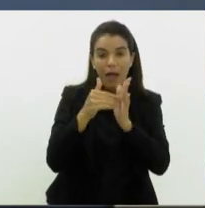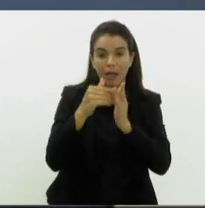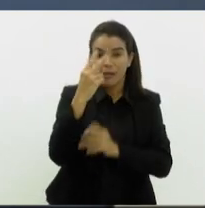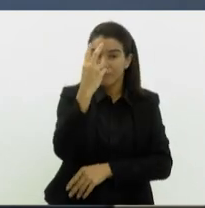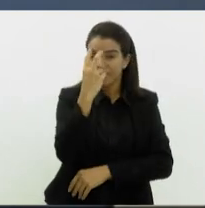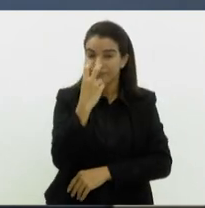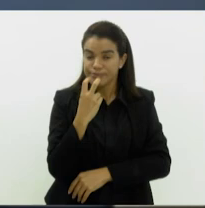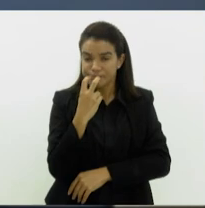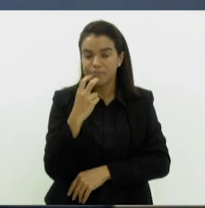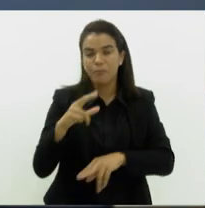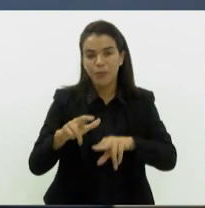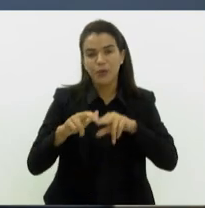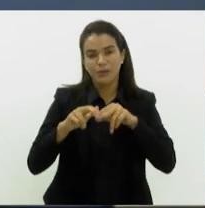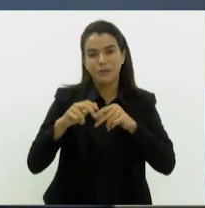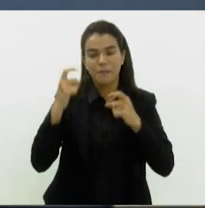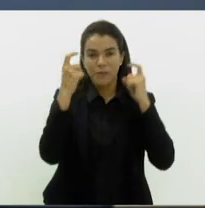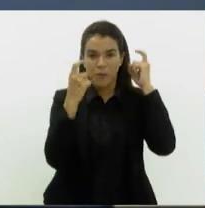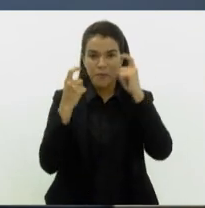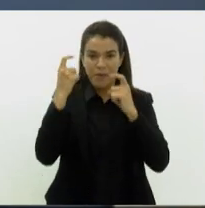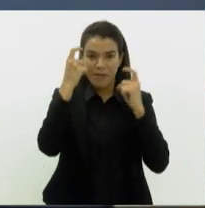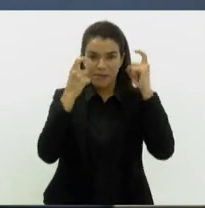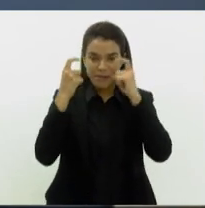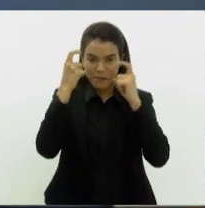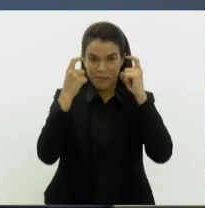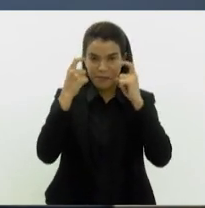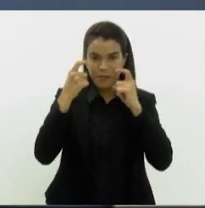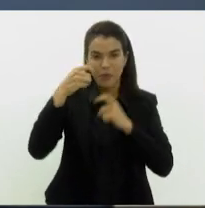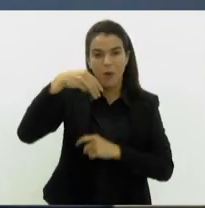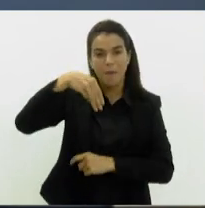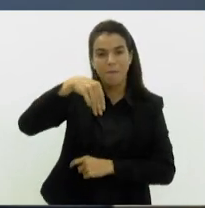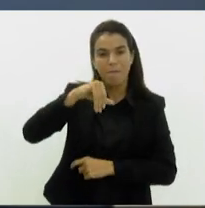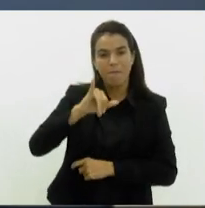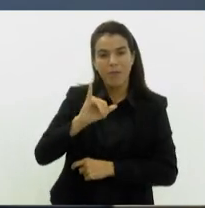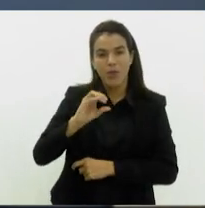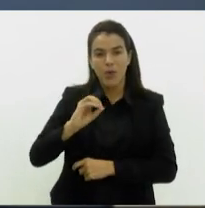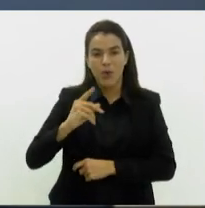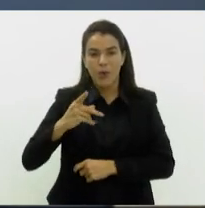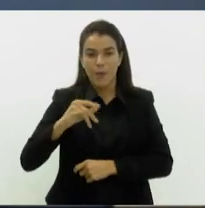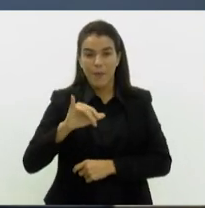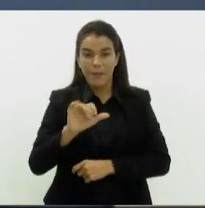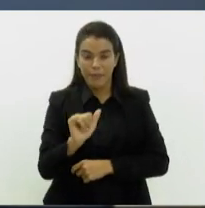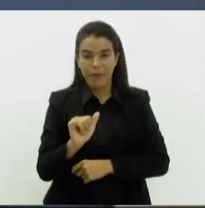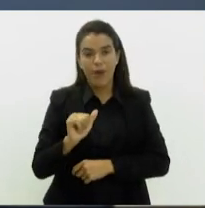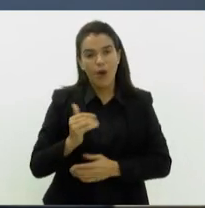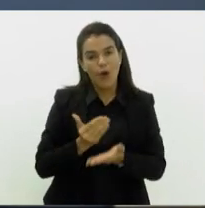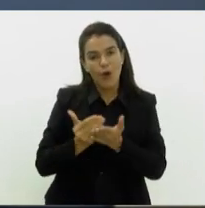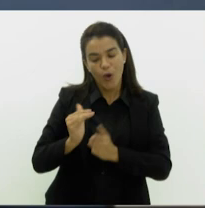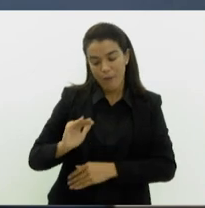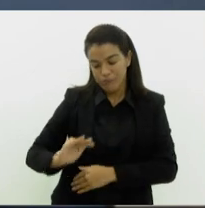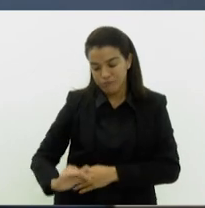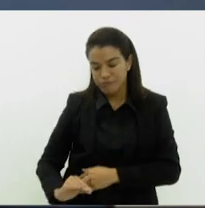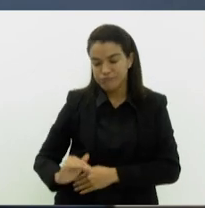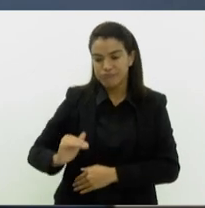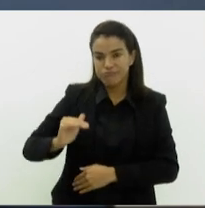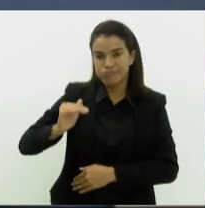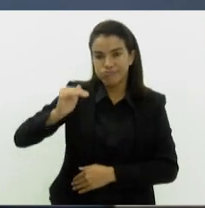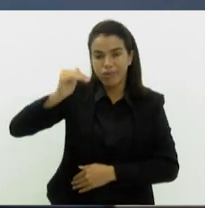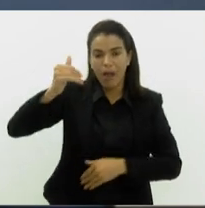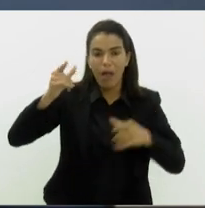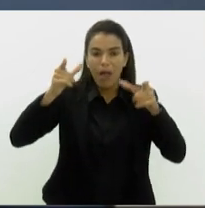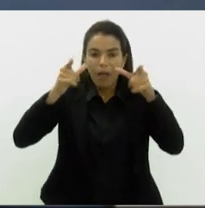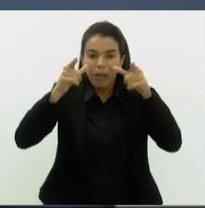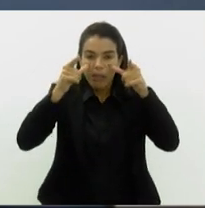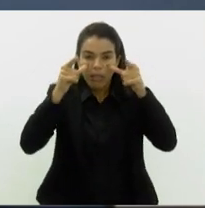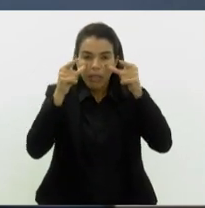preocupação com a miopia. E como a miopia começa na infância e ela tende a aumentar com o crescimento, o nosso